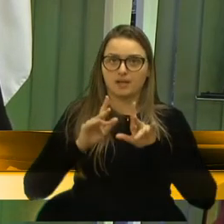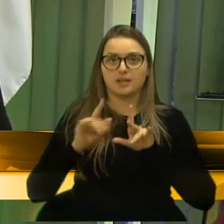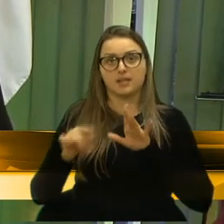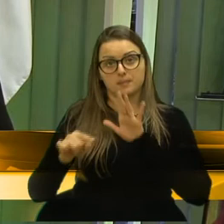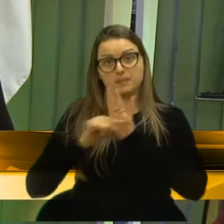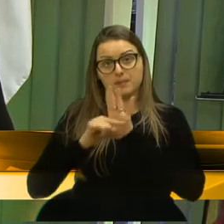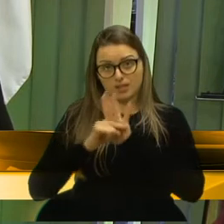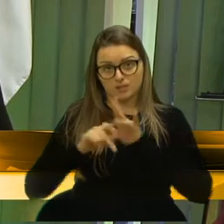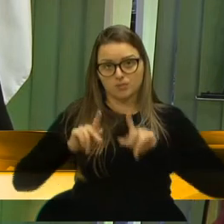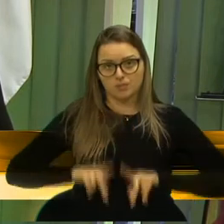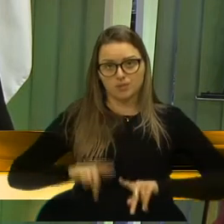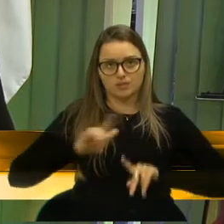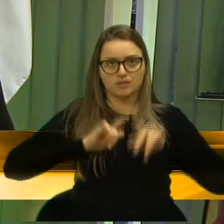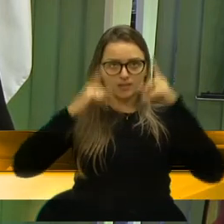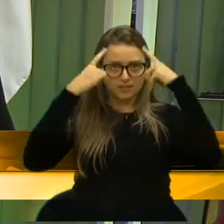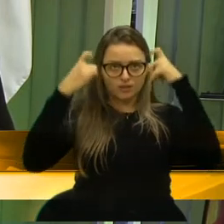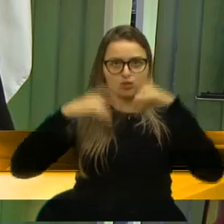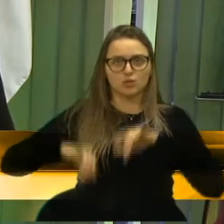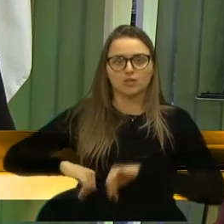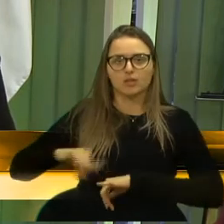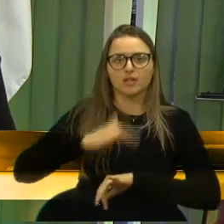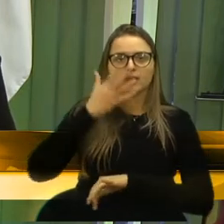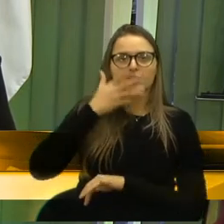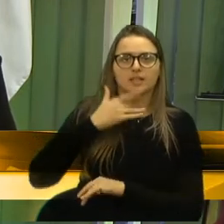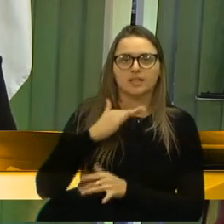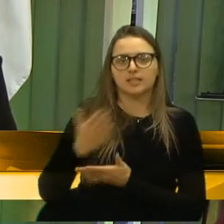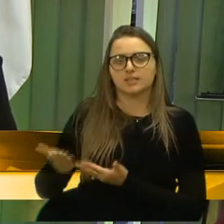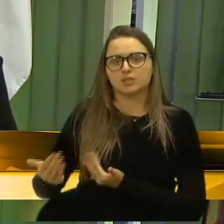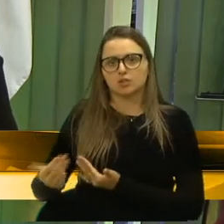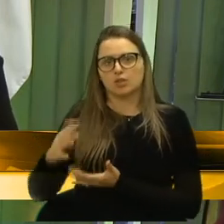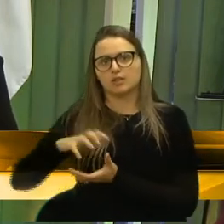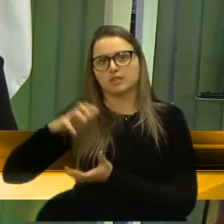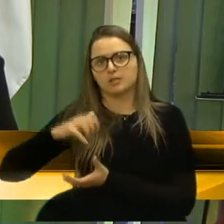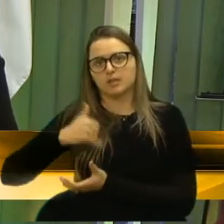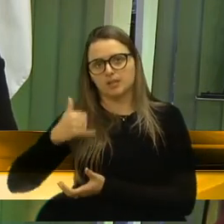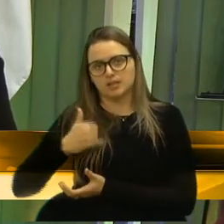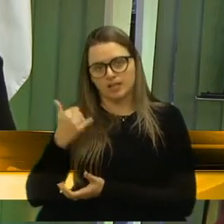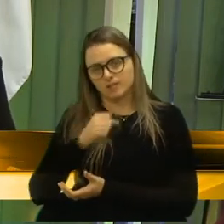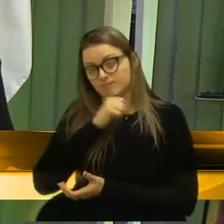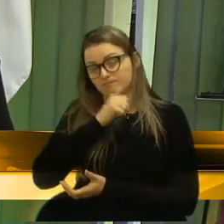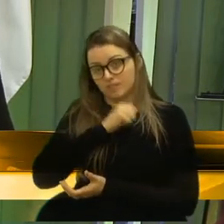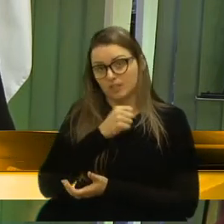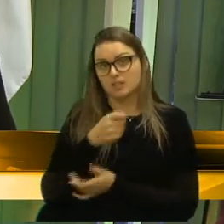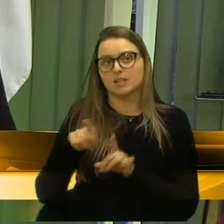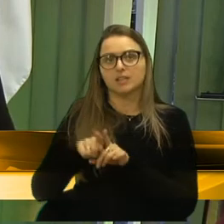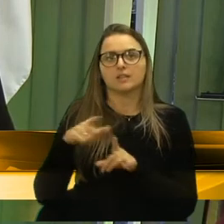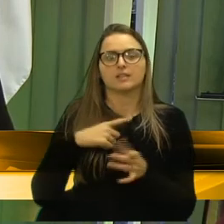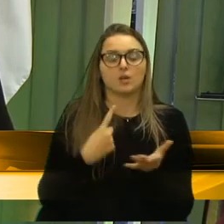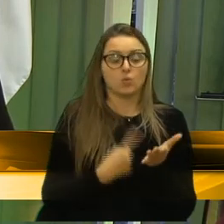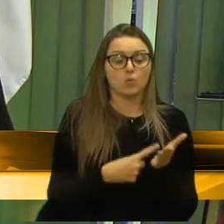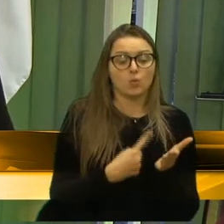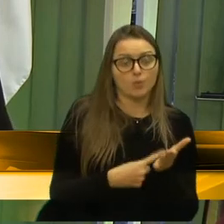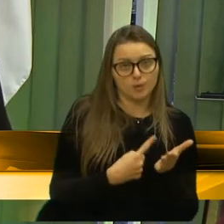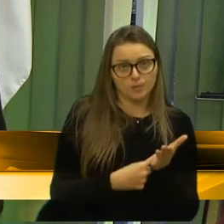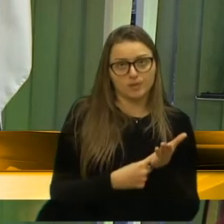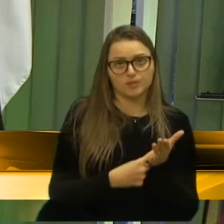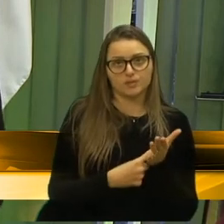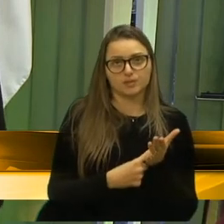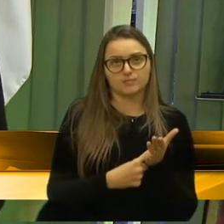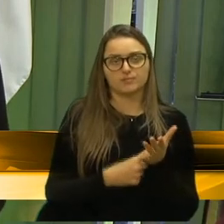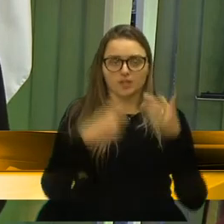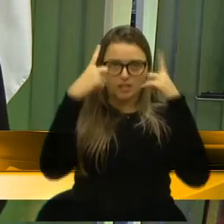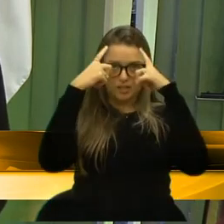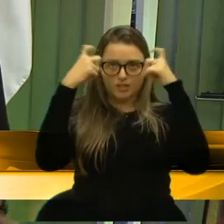protegidas. Então, gente precisa ter esse compromisso de que a